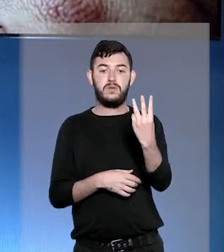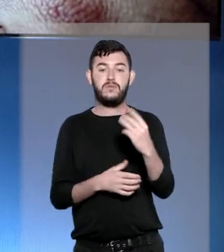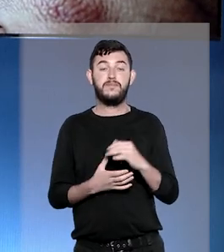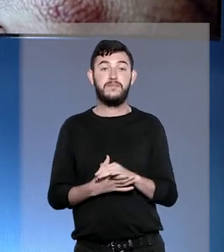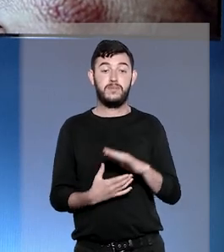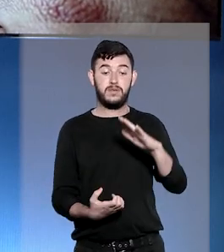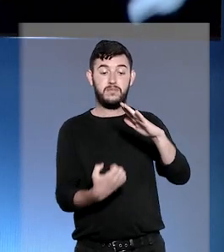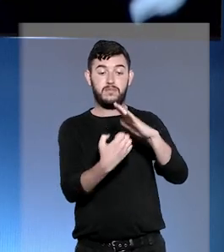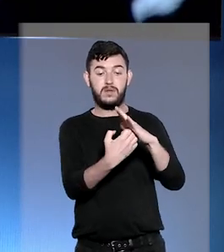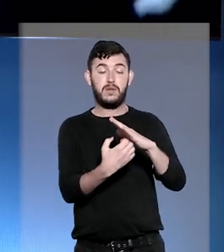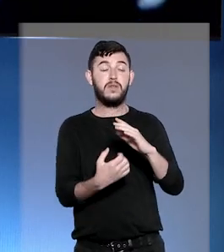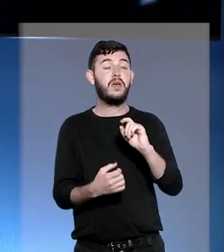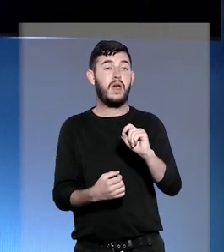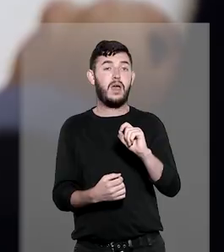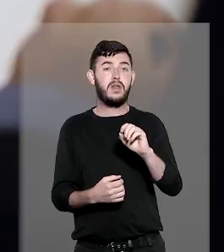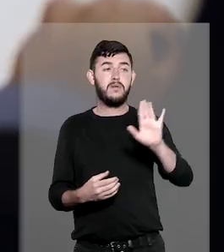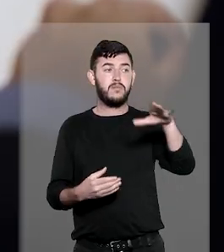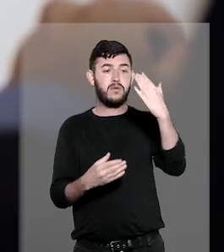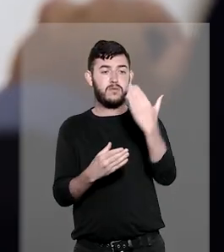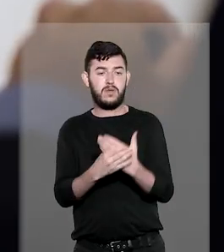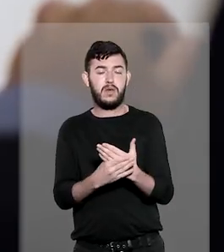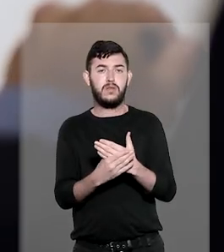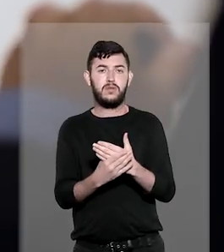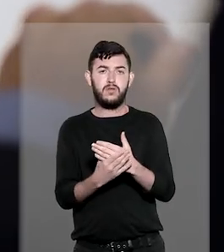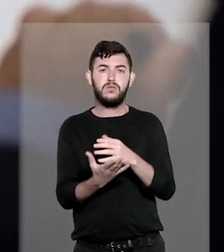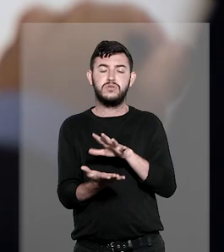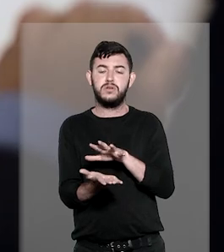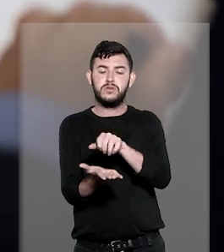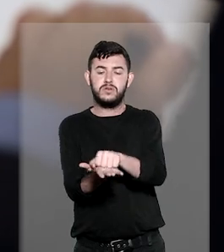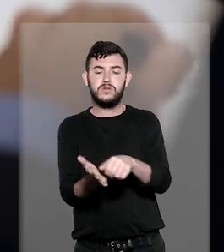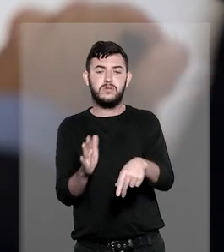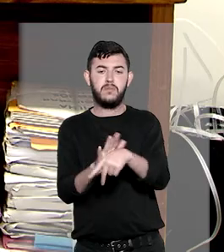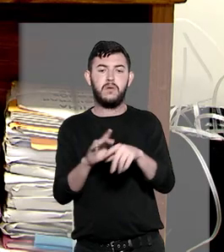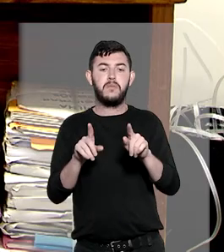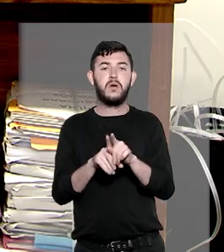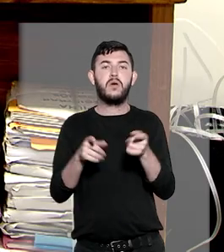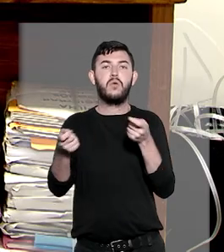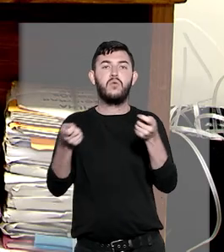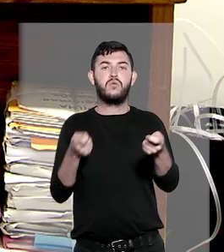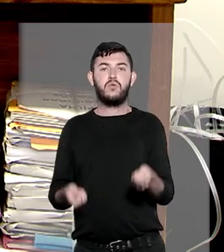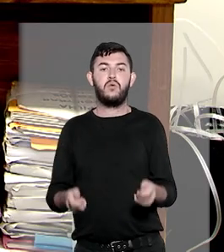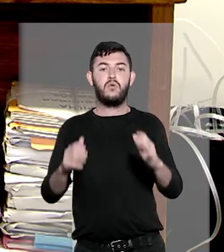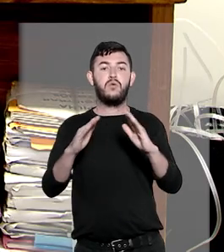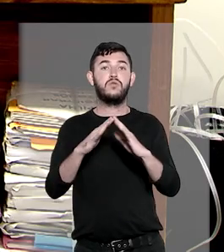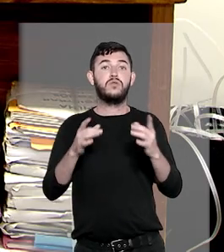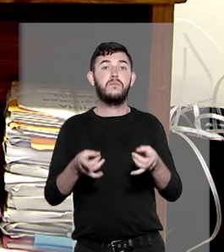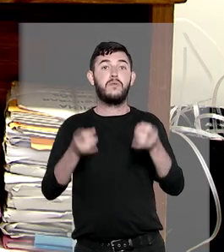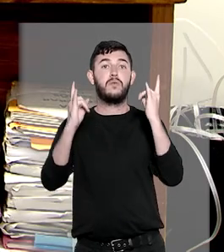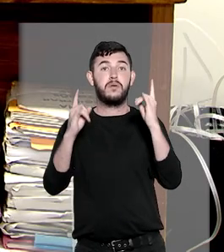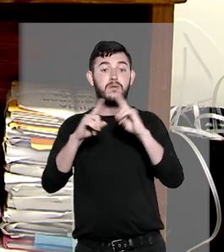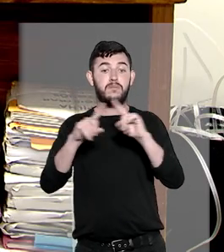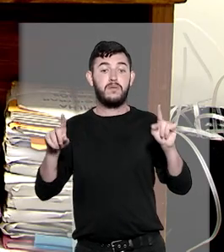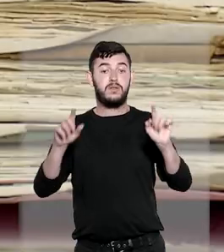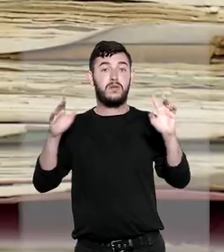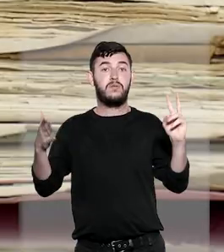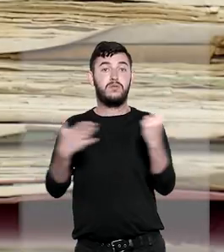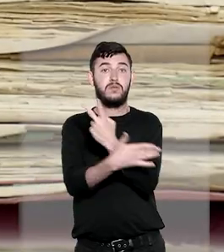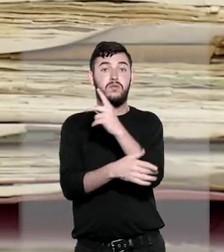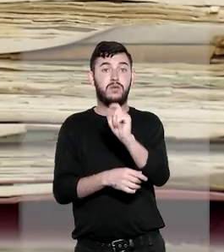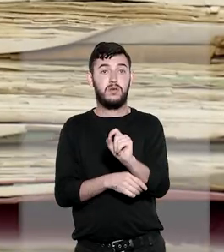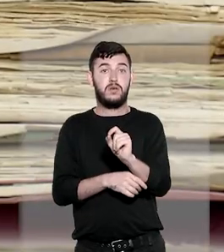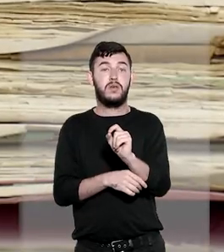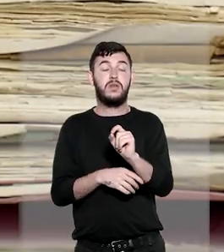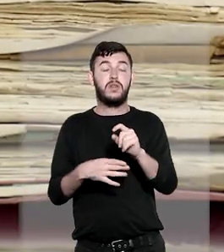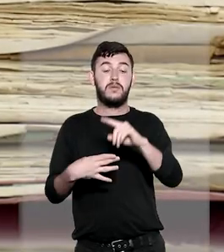a ação demarcatória com o objetivo de alterar os limites de uma propriedade. Em primeira instância, o processo foi extinto sem o julgamento de